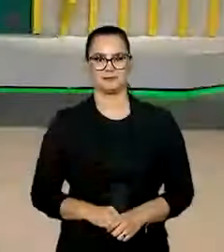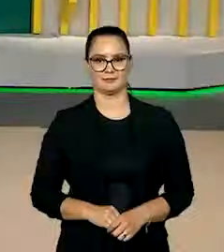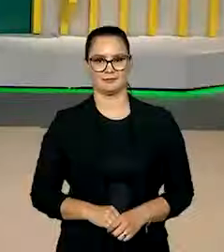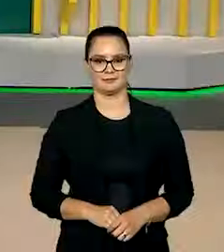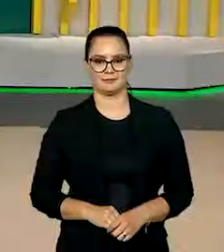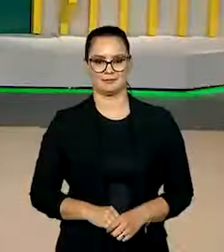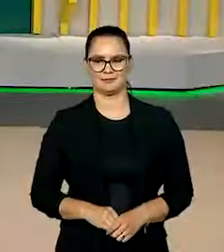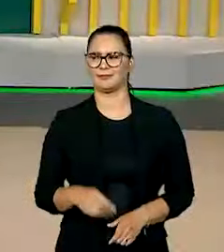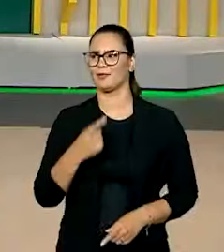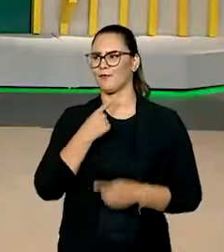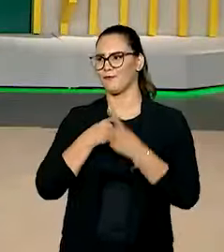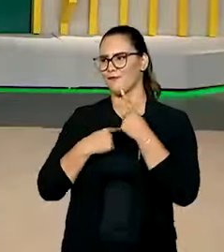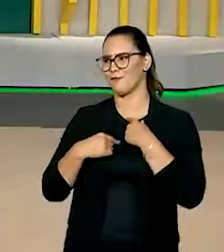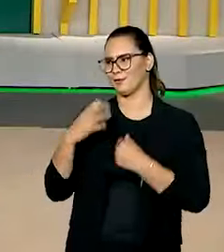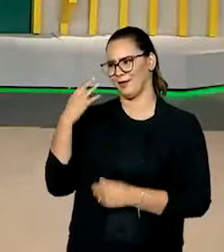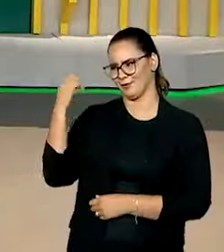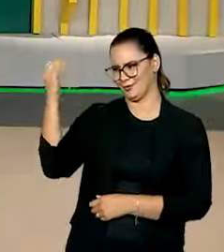Dá até vontade de viajar, né, Roberto? nem falo.